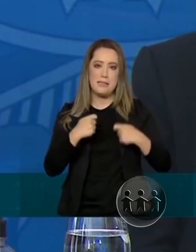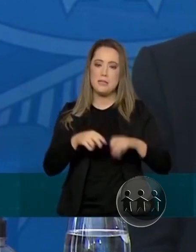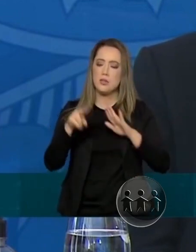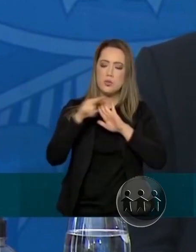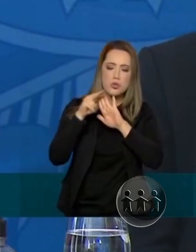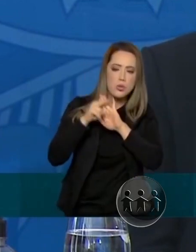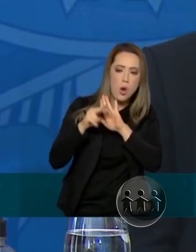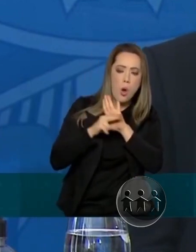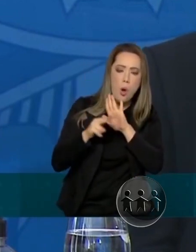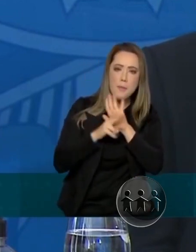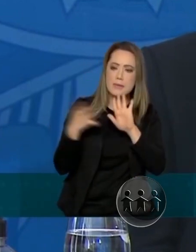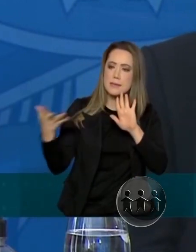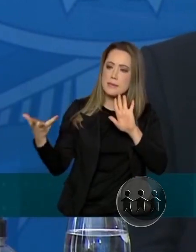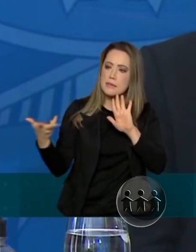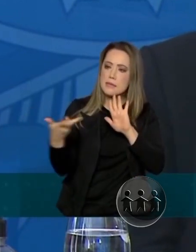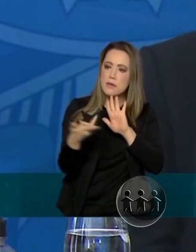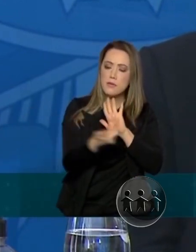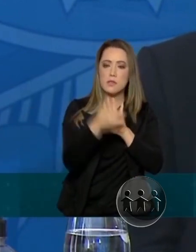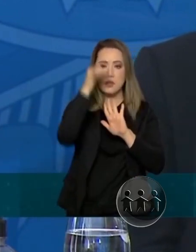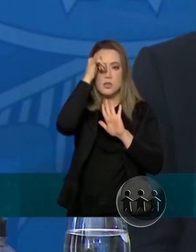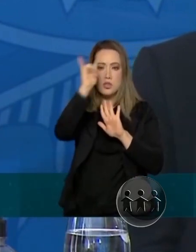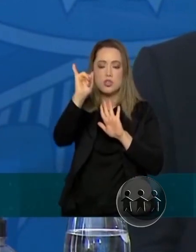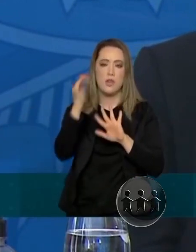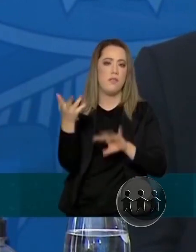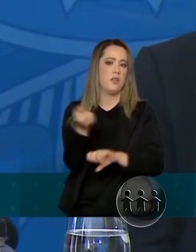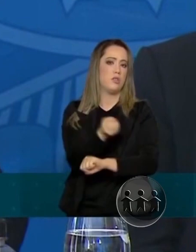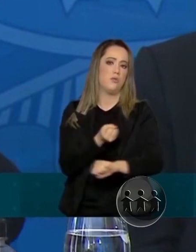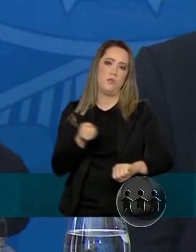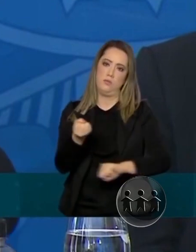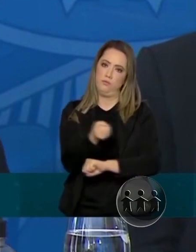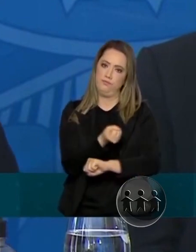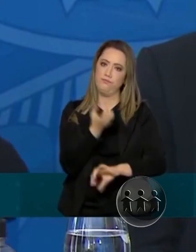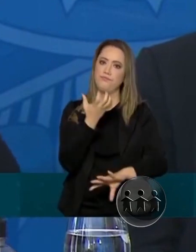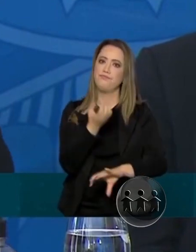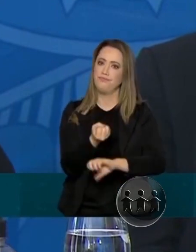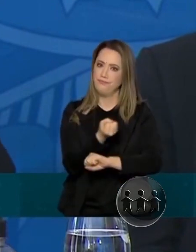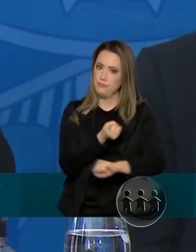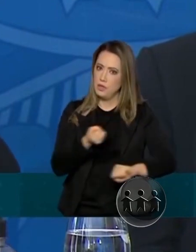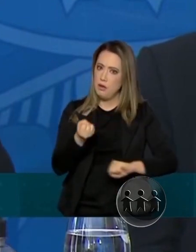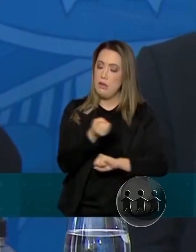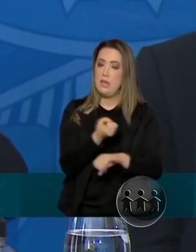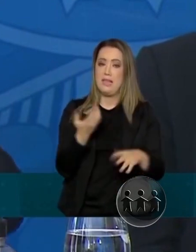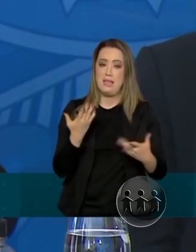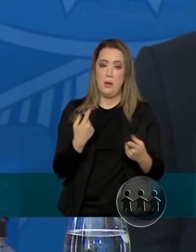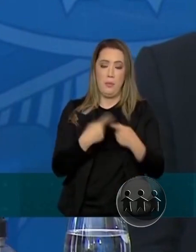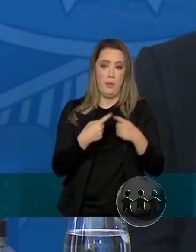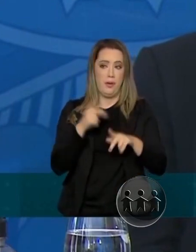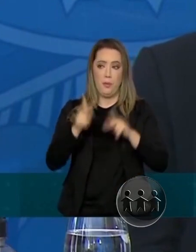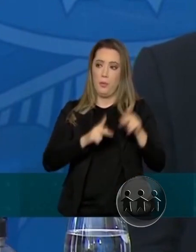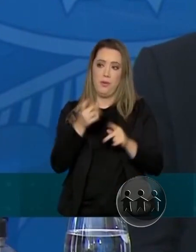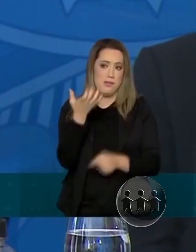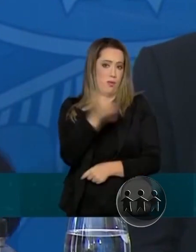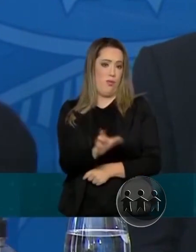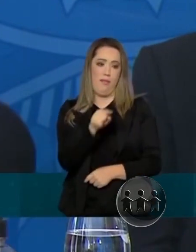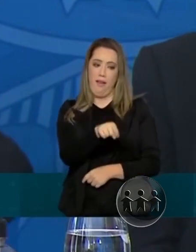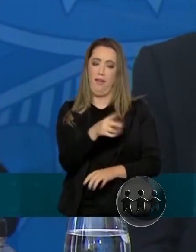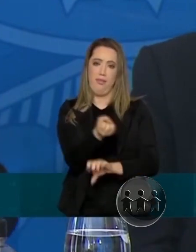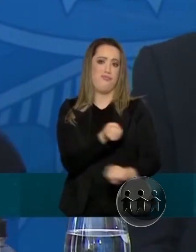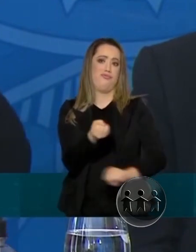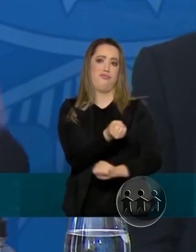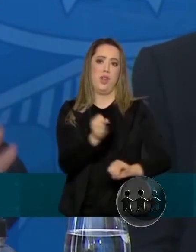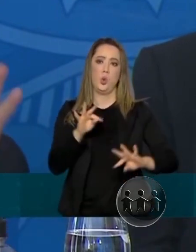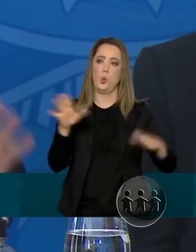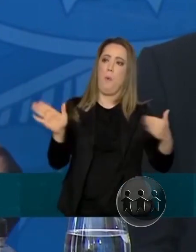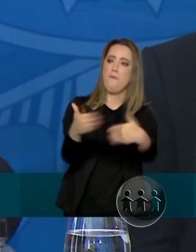eficientes que evitam lockdown. Até porque a população não adere ao lockdown. Vamos aqui,